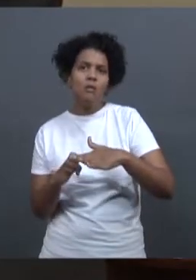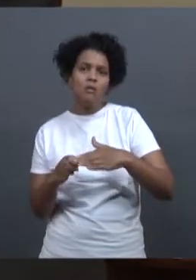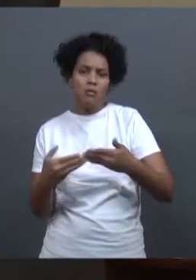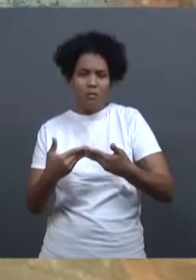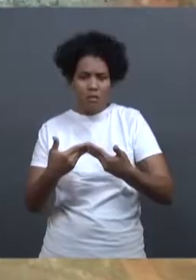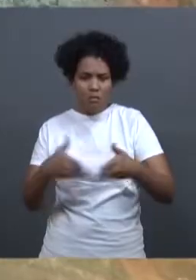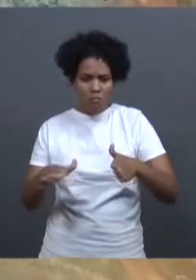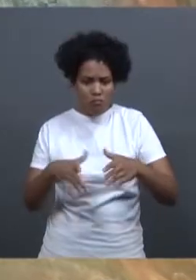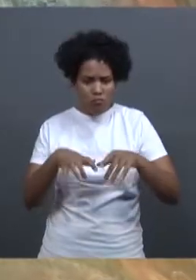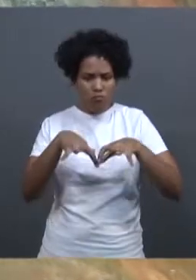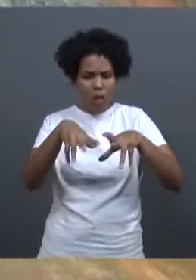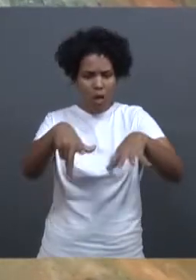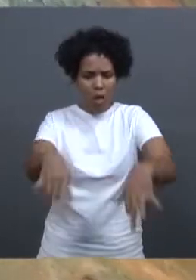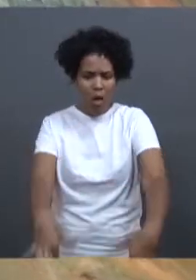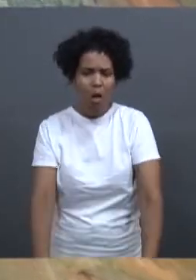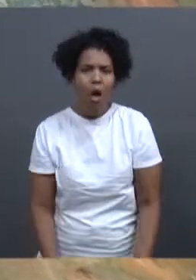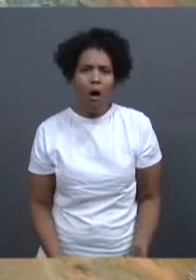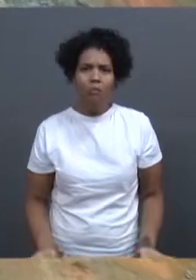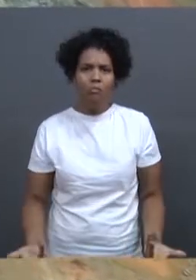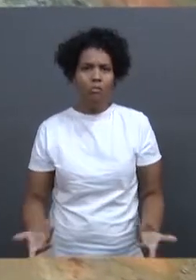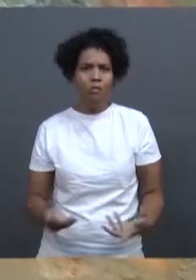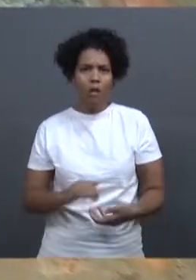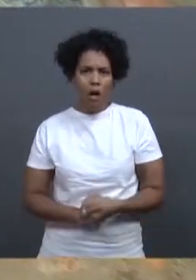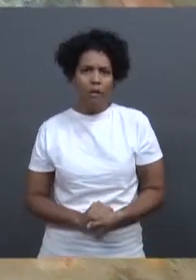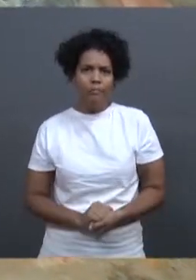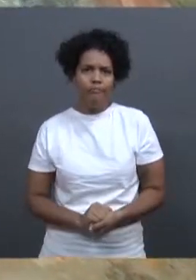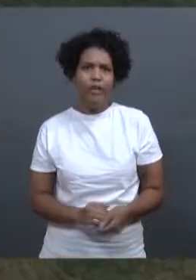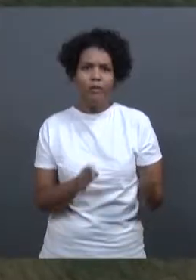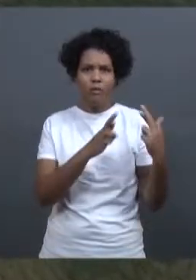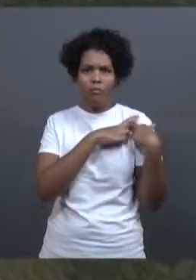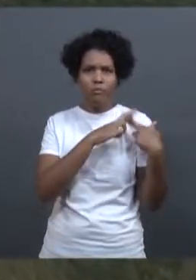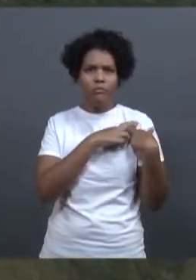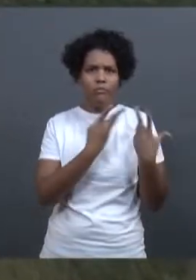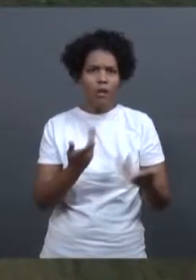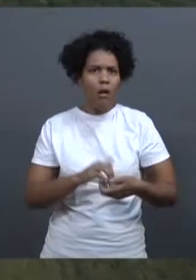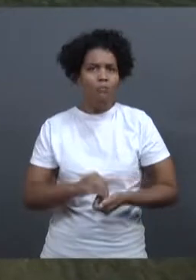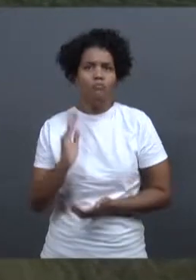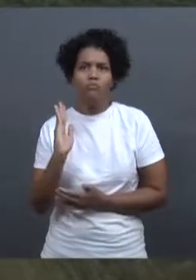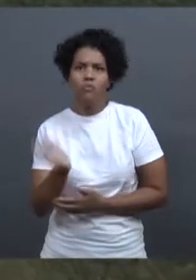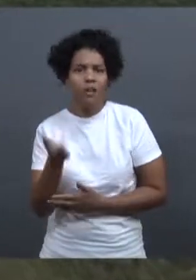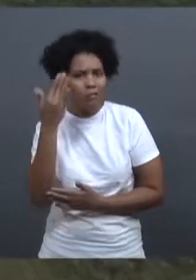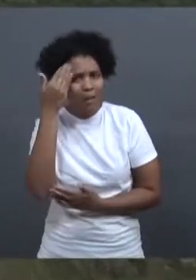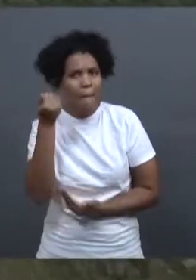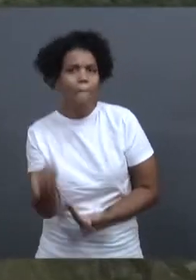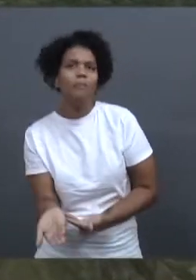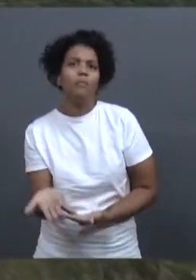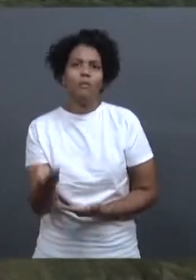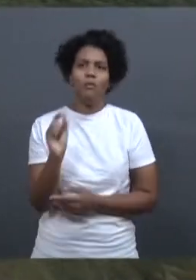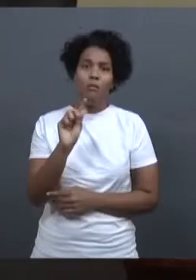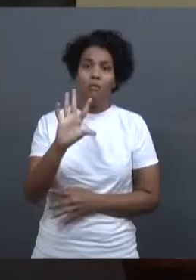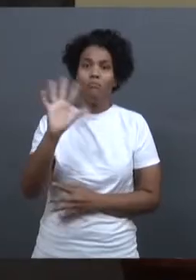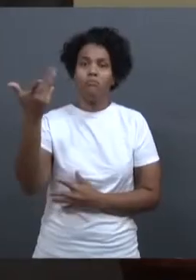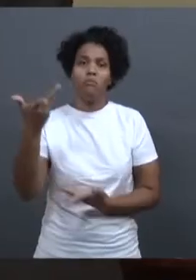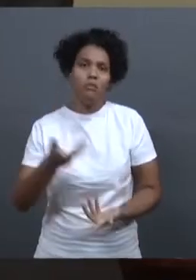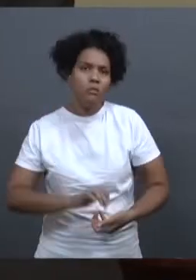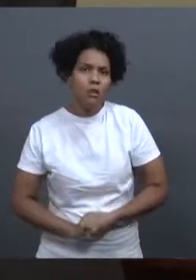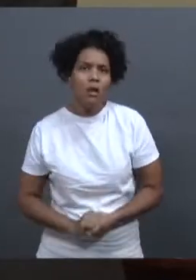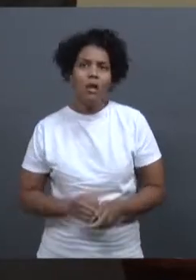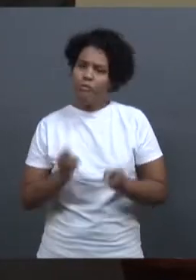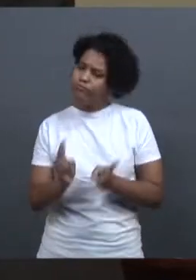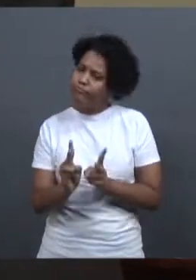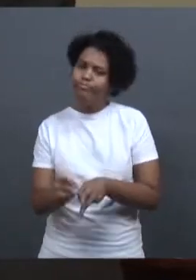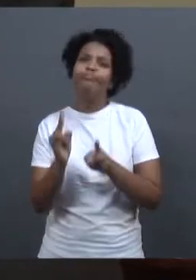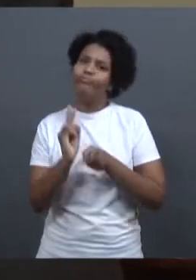de negligências da empresa. Eles já tinham constatado alguns problemas na barragem, eles continuaram operando essa barragem, e aí as falhas se